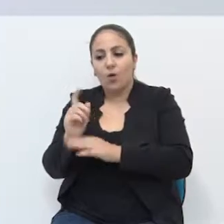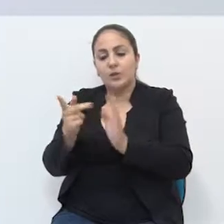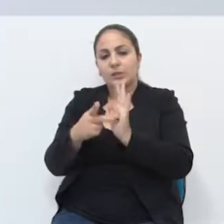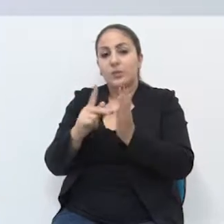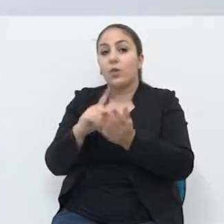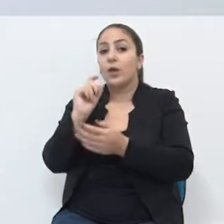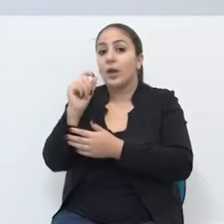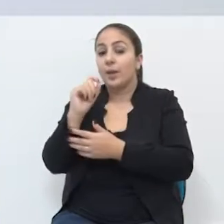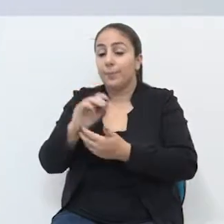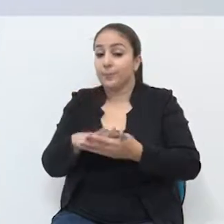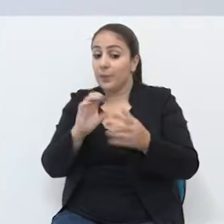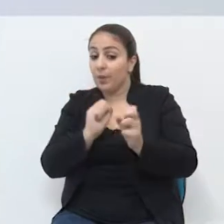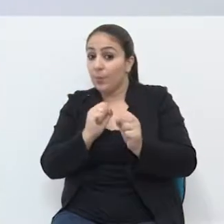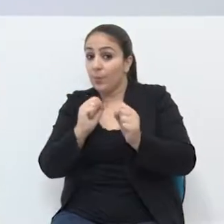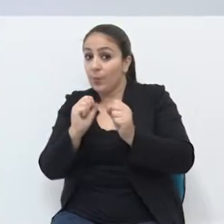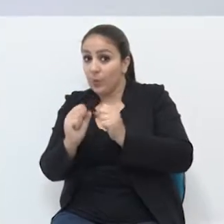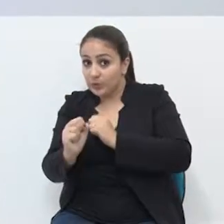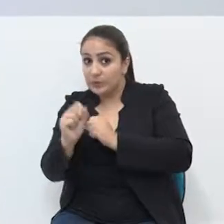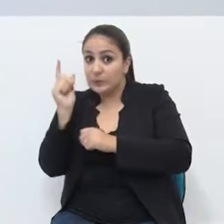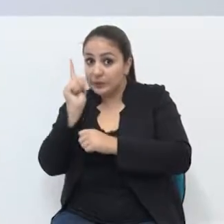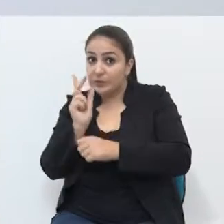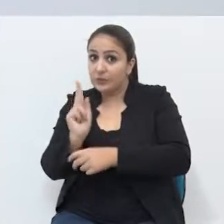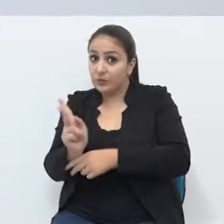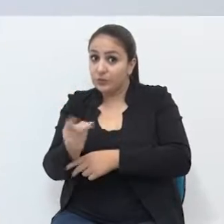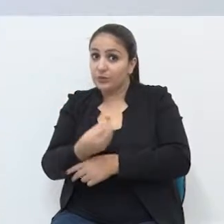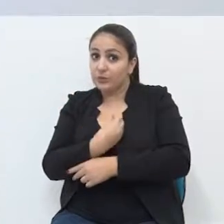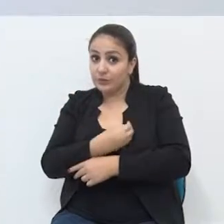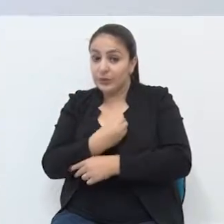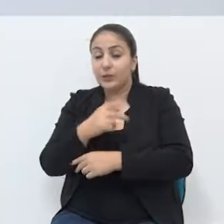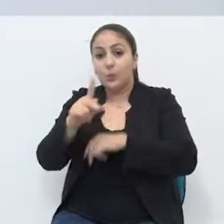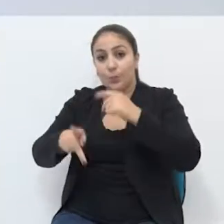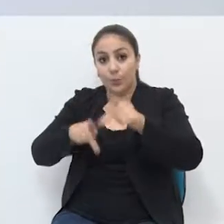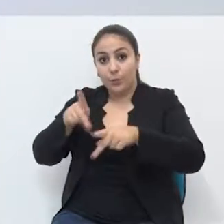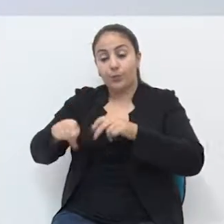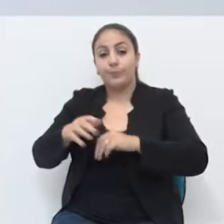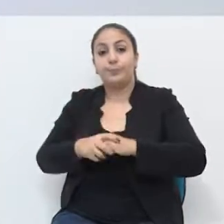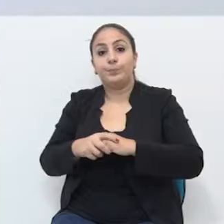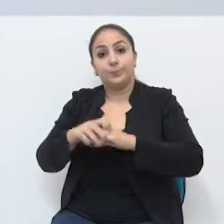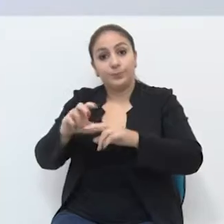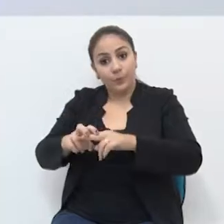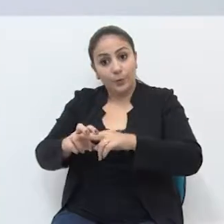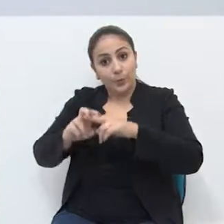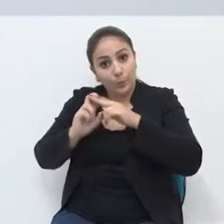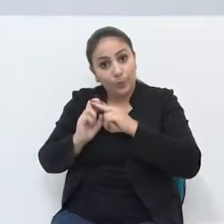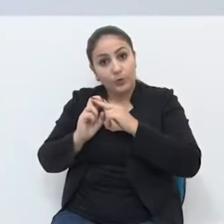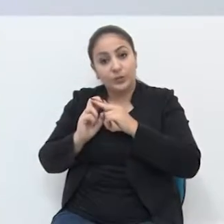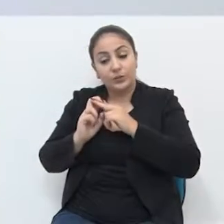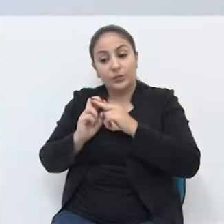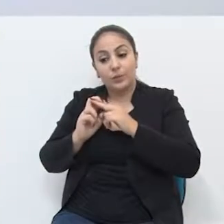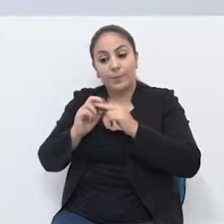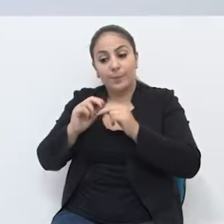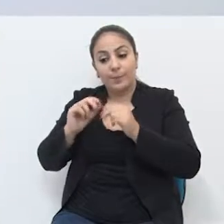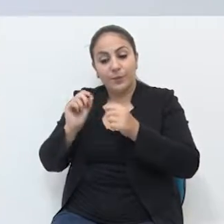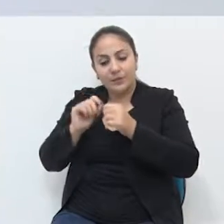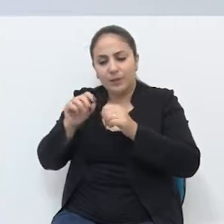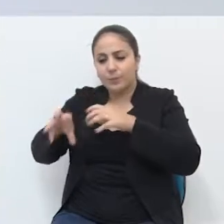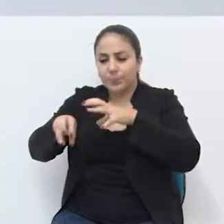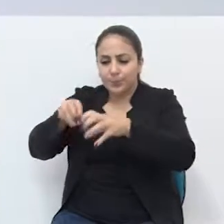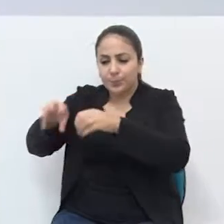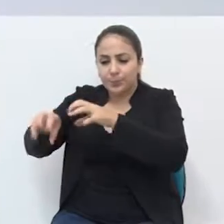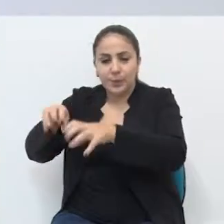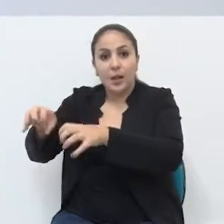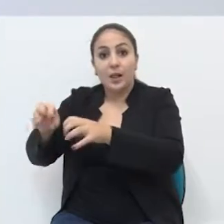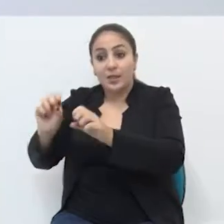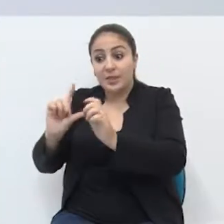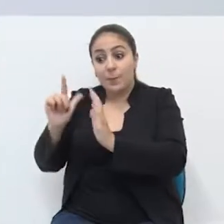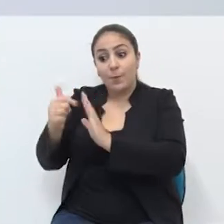a possibilidade de sobrevivência do povo. Então, por ocasião das colheitas, se fazia uma grande